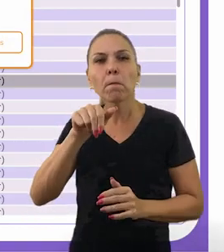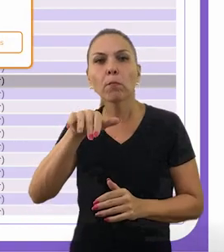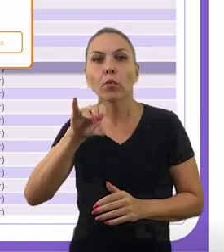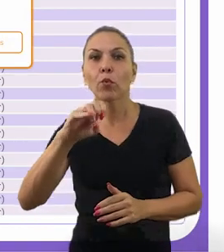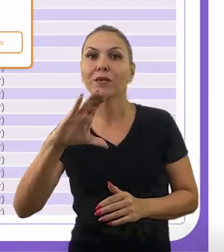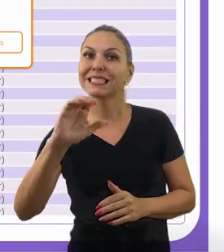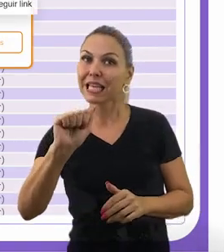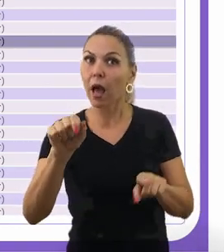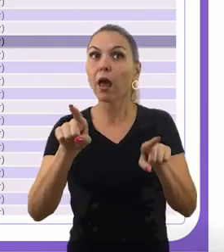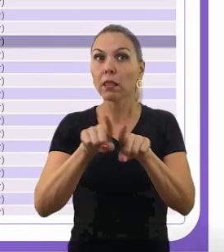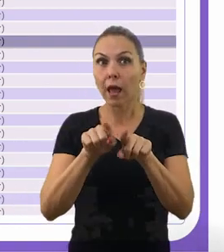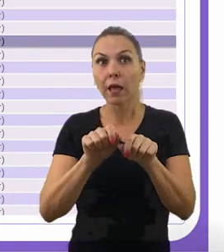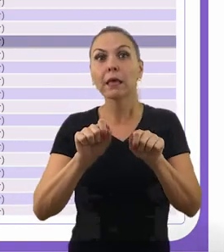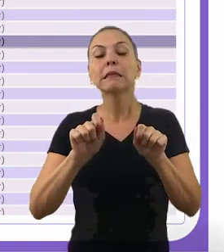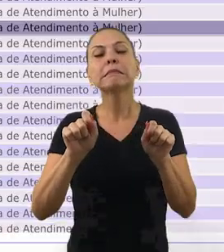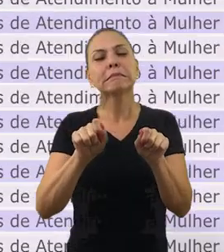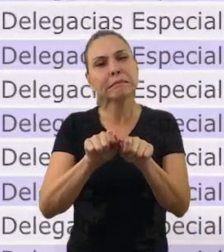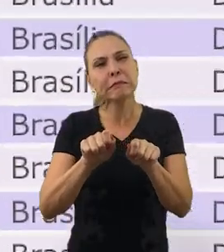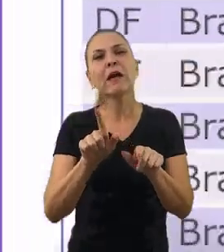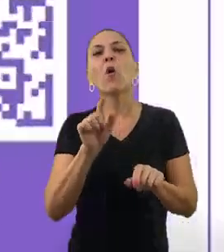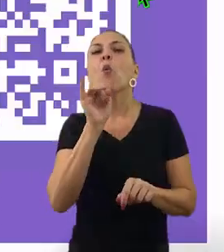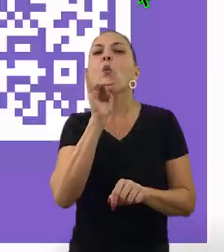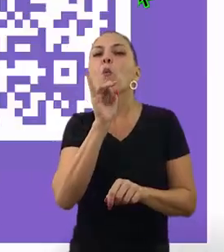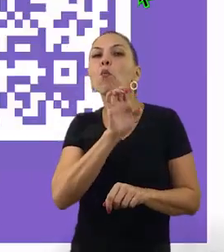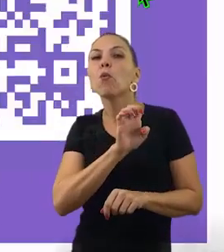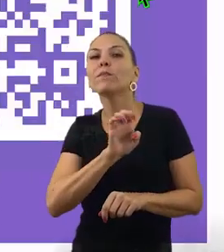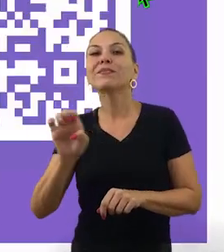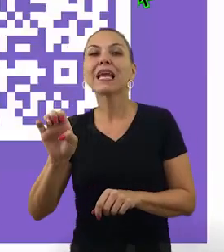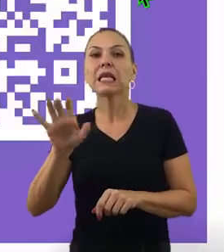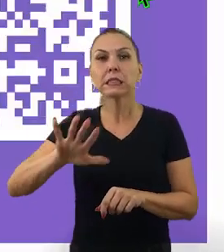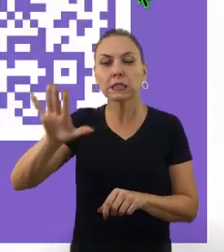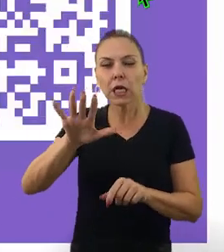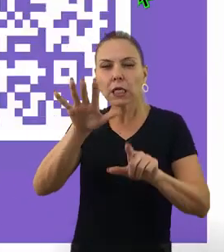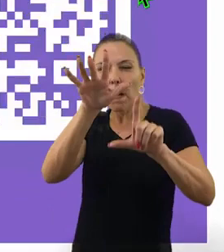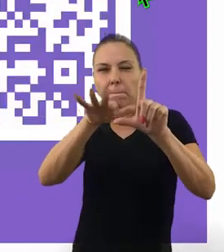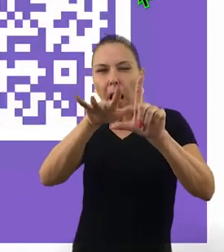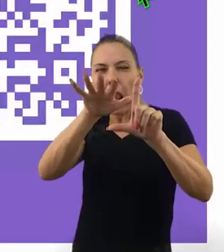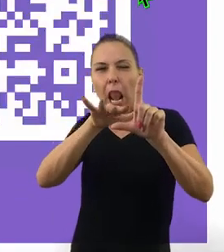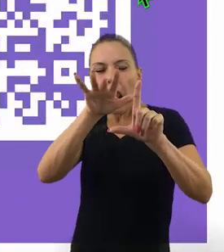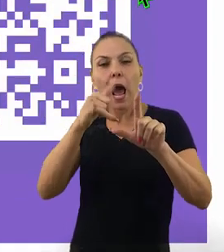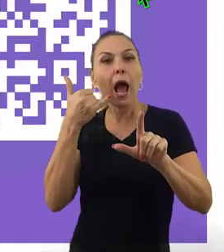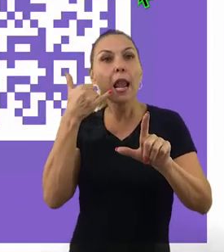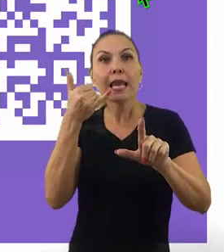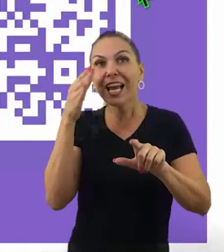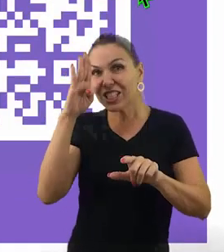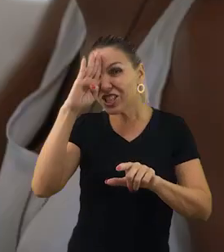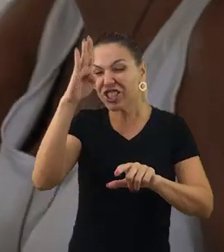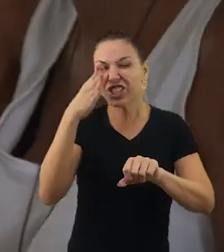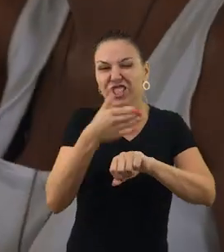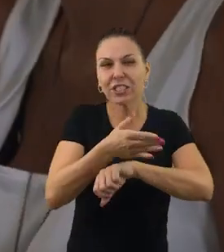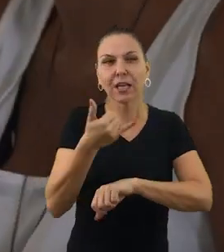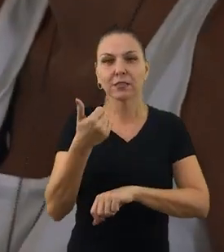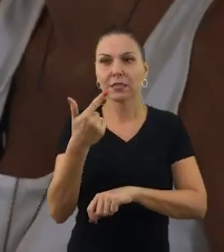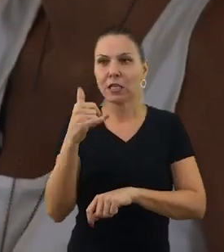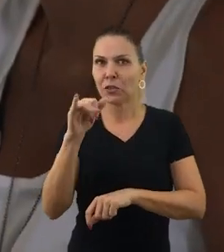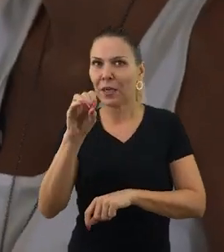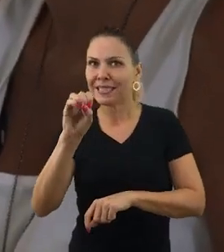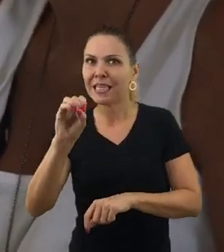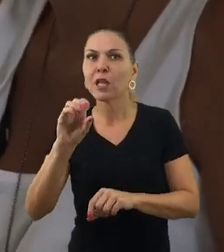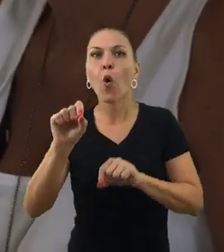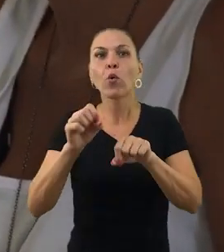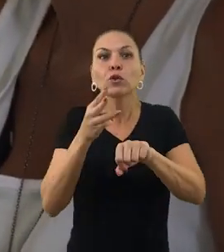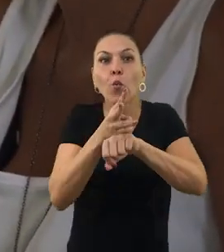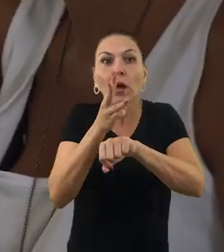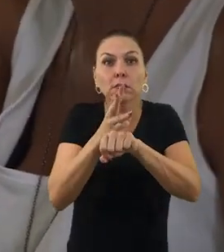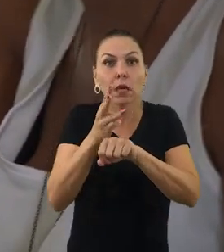Na aba do menu à esquerda, disponibilizamos um QR Code diretamente para o Ligue 180. No WhatsApp, basta apontar a câmera